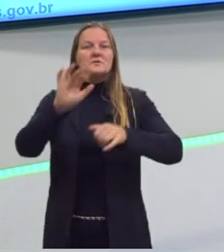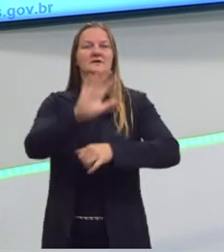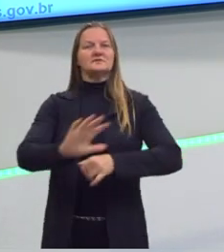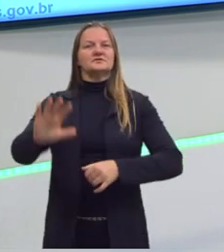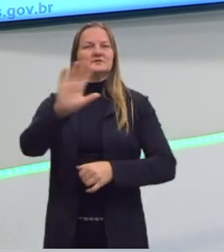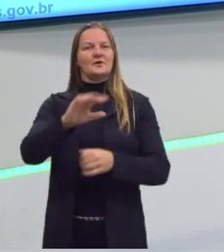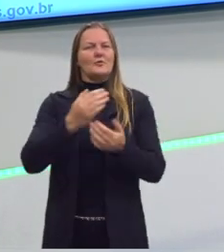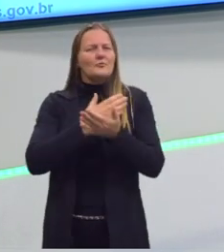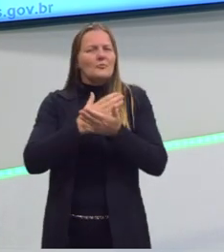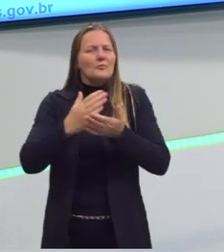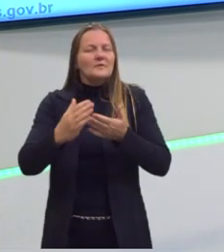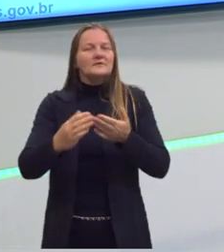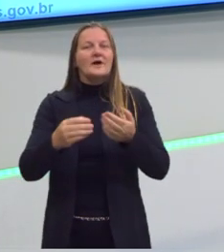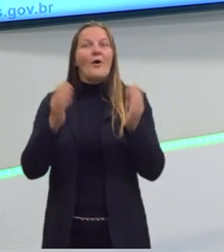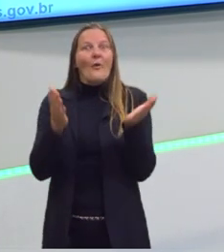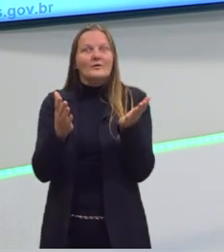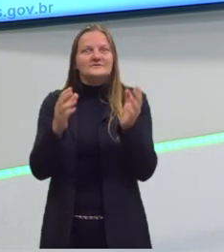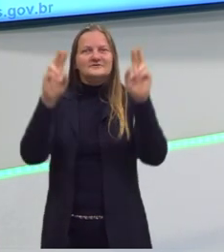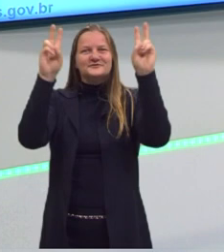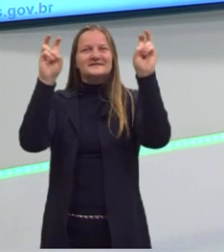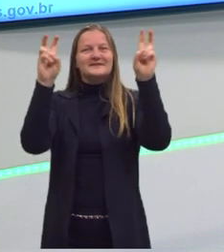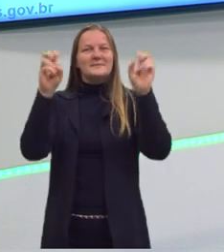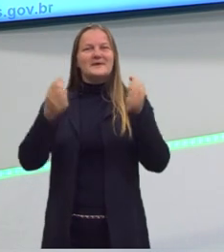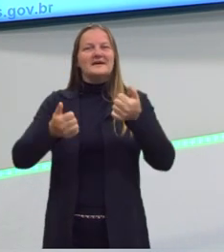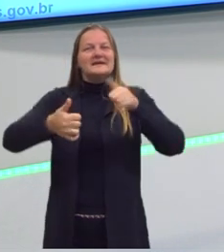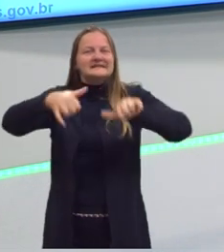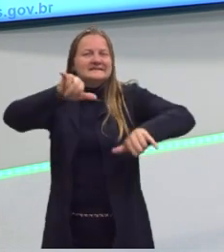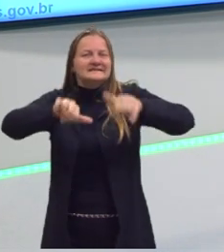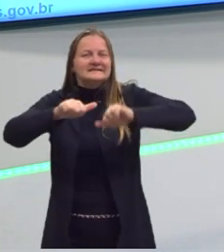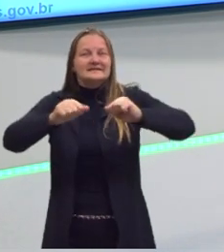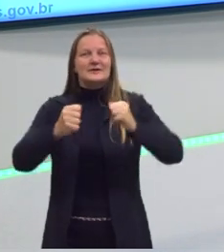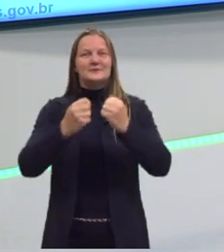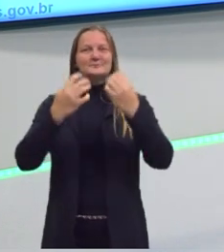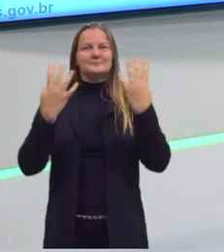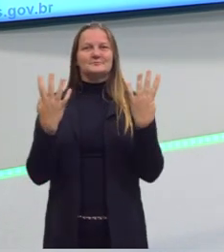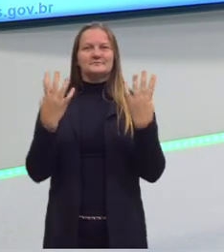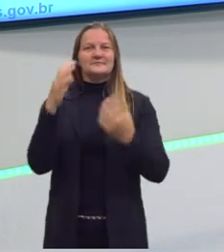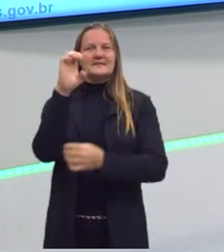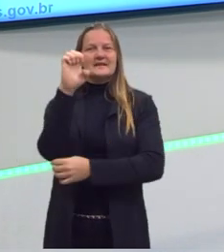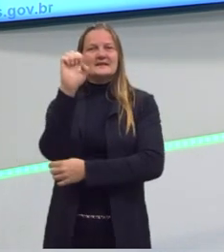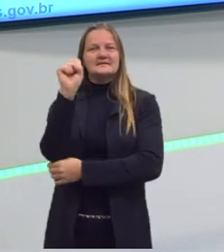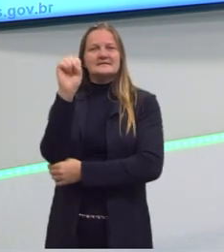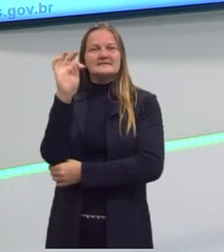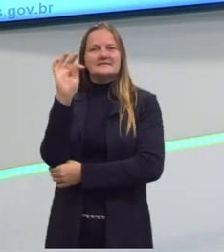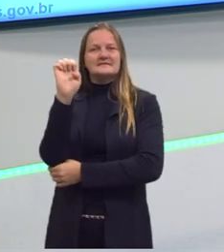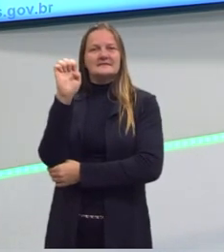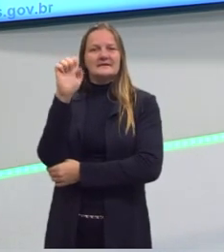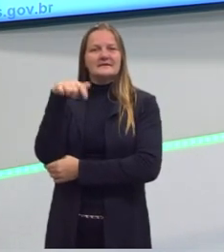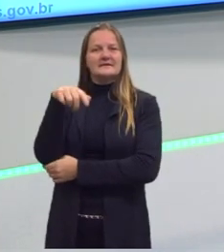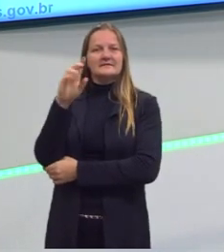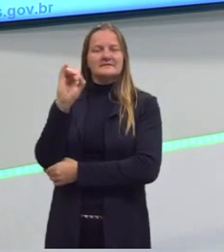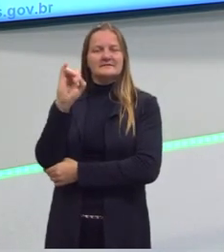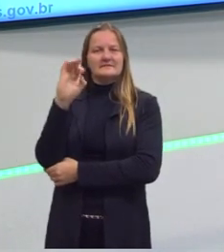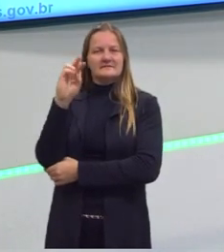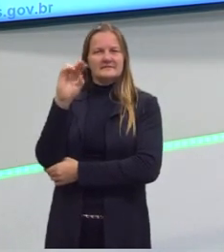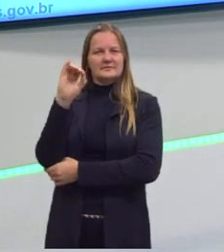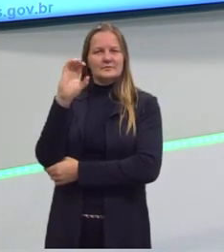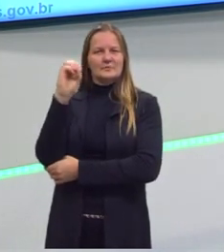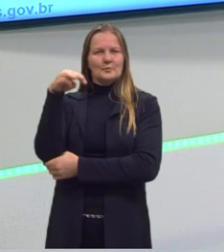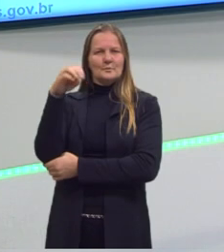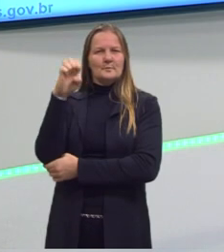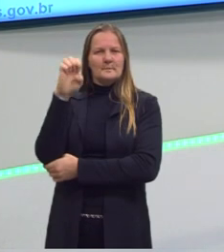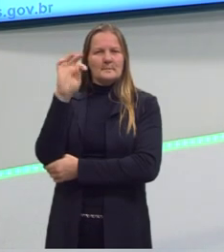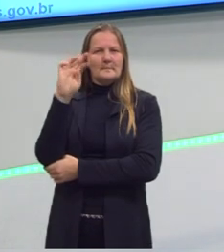iniciaremos a estequiometria. Já vimos as reações inorgânicas e agora vamos ver as relações molares